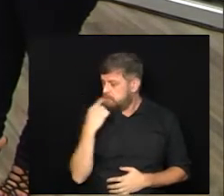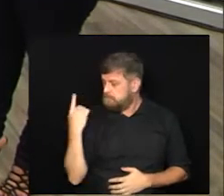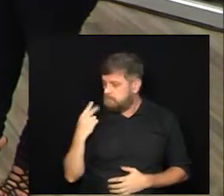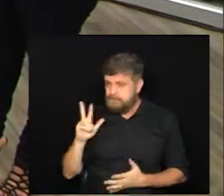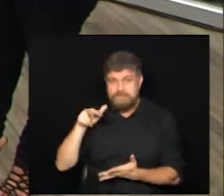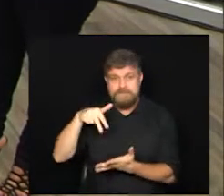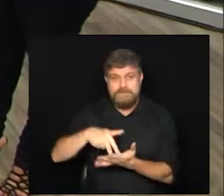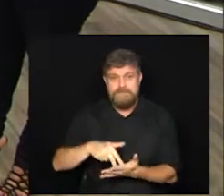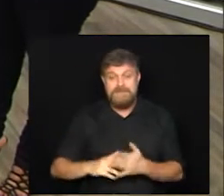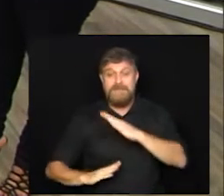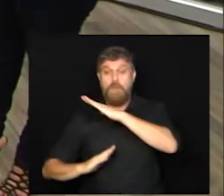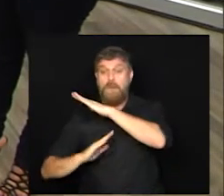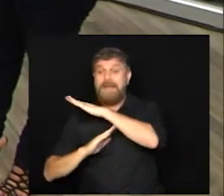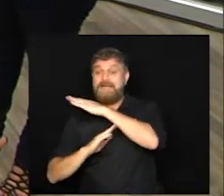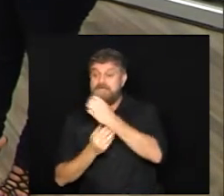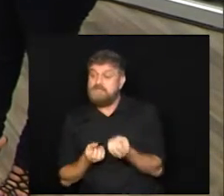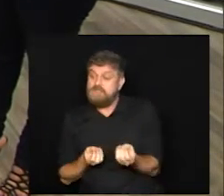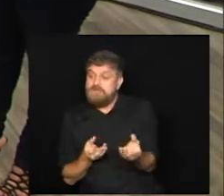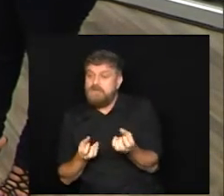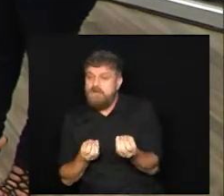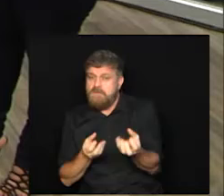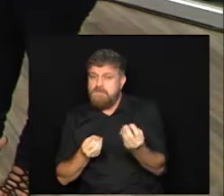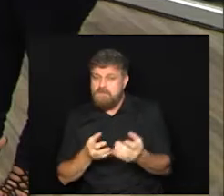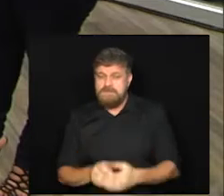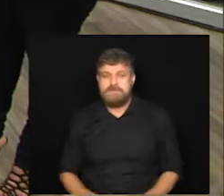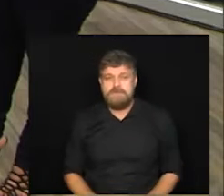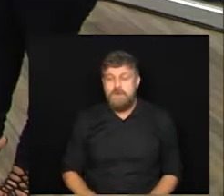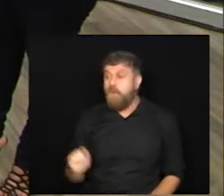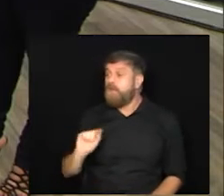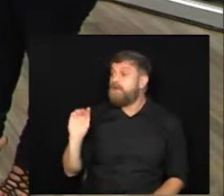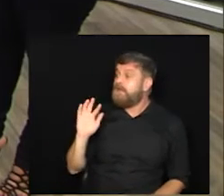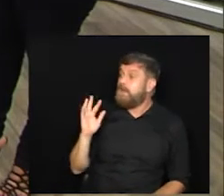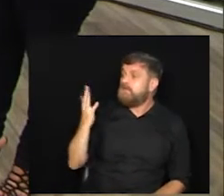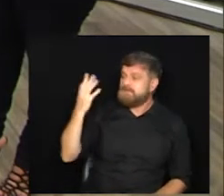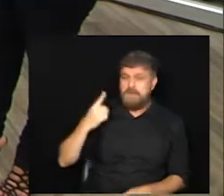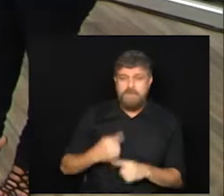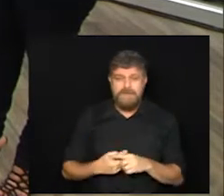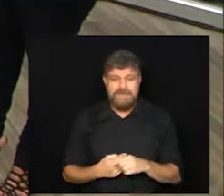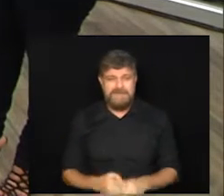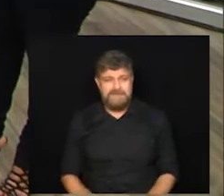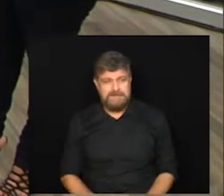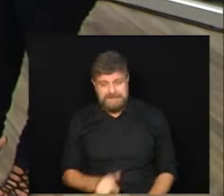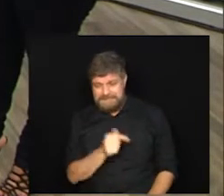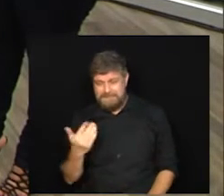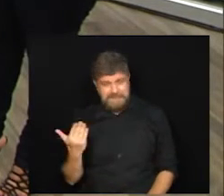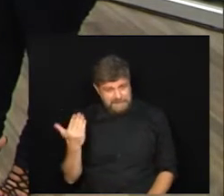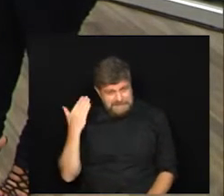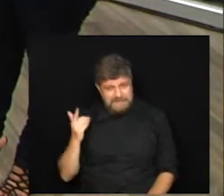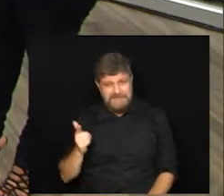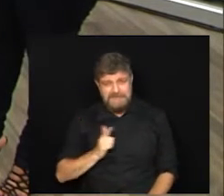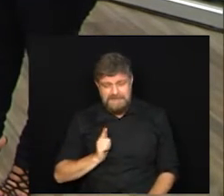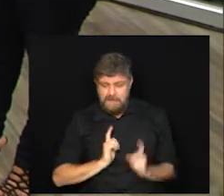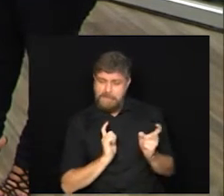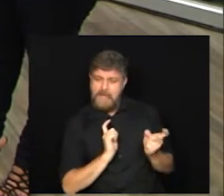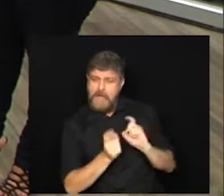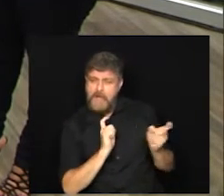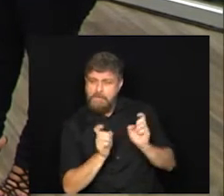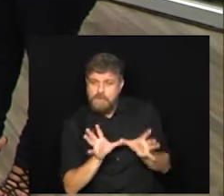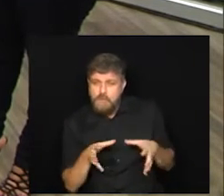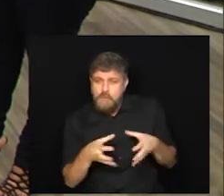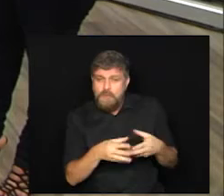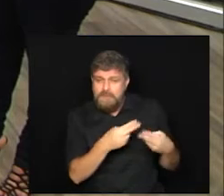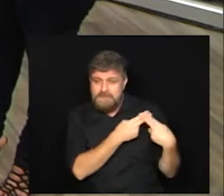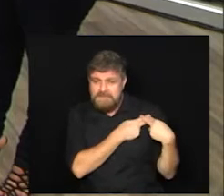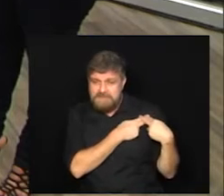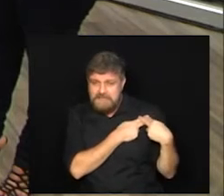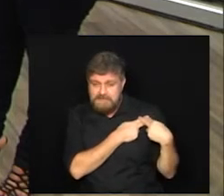para a gente falar das notícias do Legislativo, aqui da Câmara de Campinas, porque na última semana nós tivemos uma reunião da Comissão